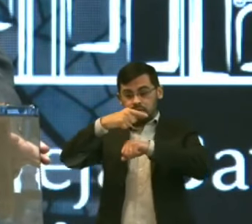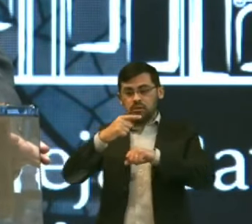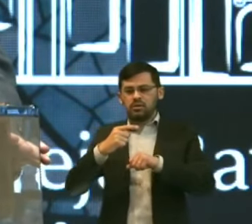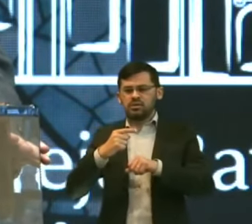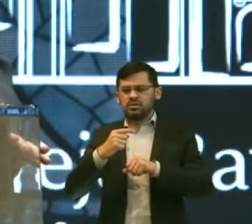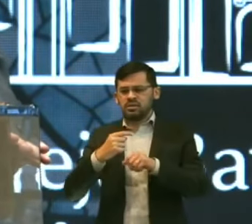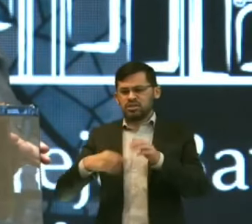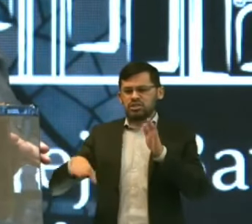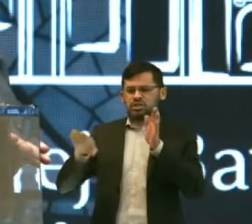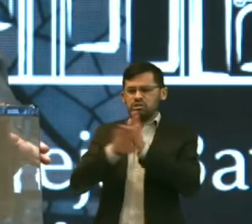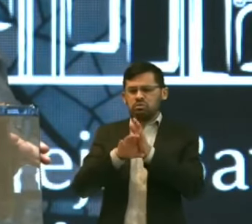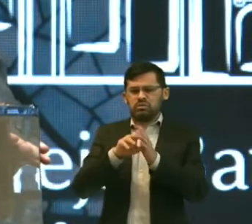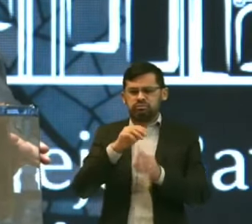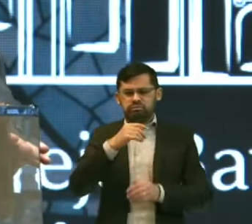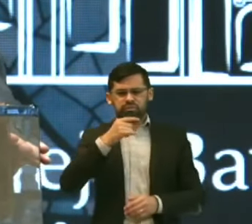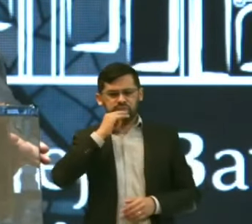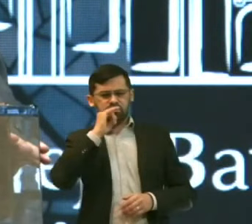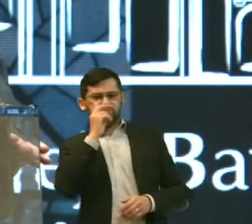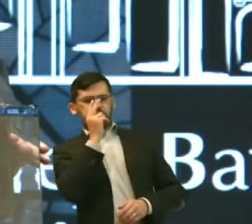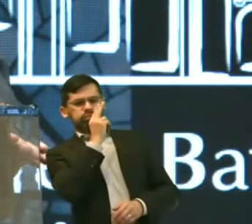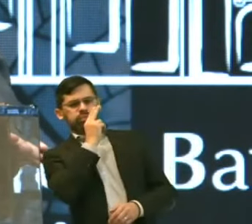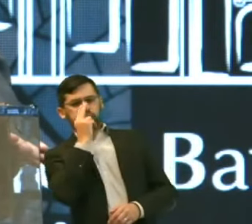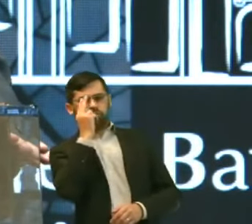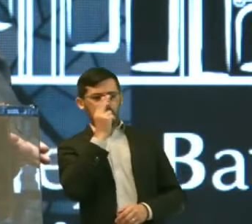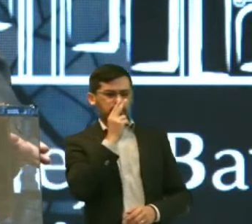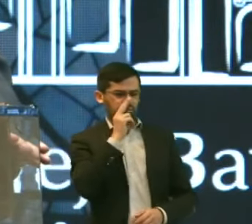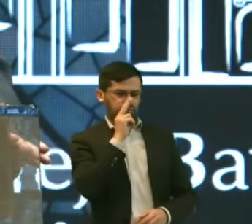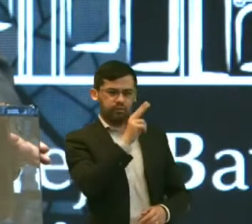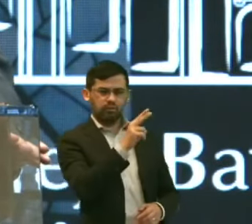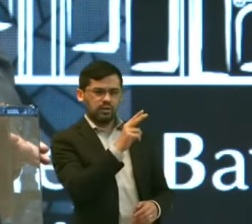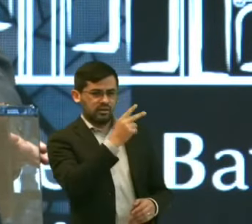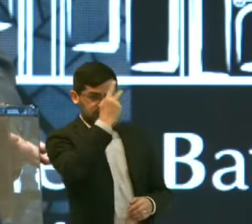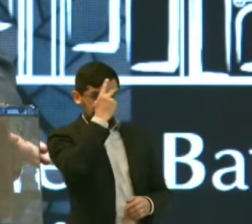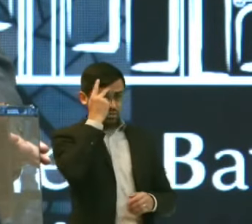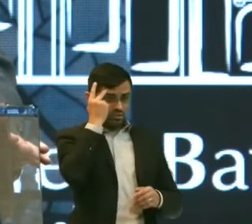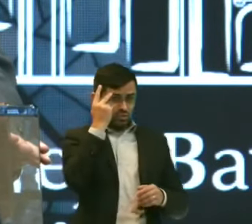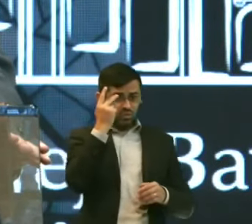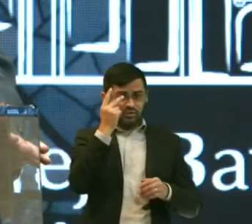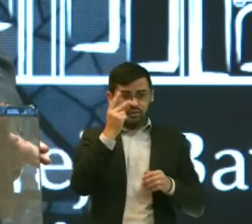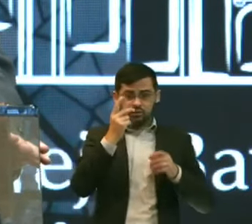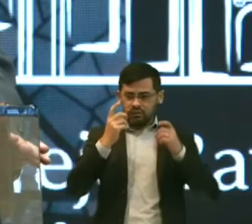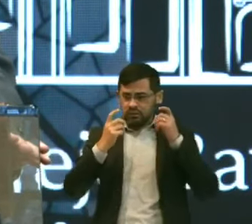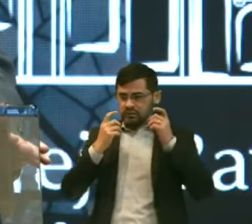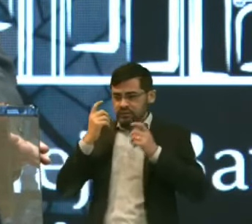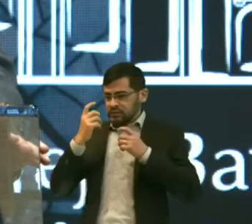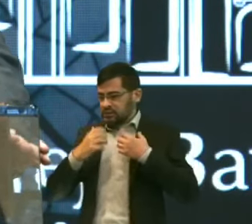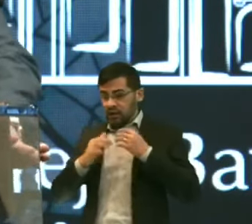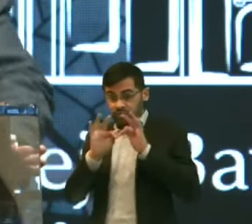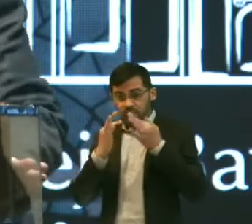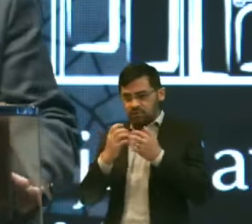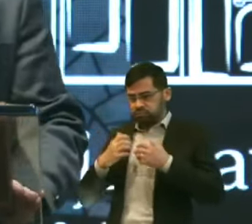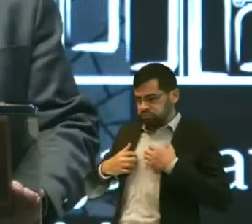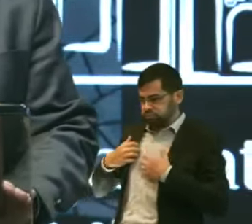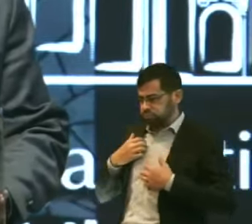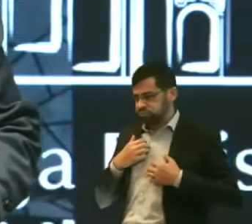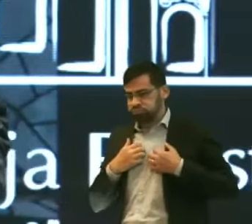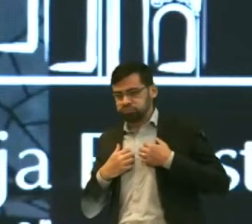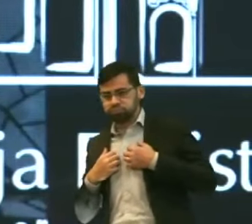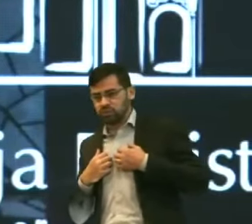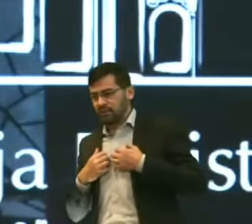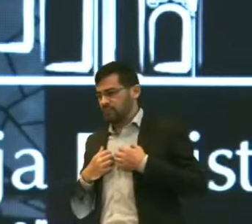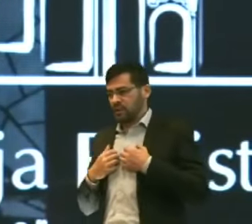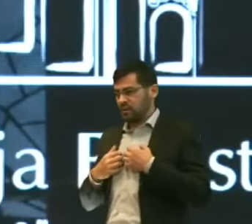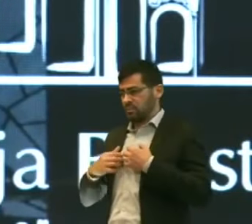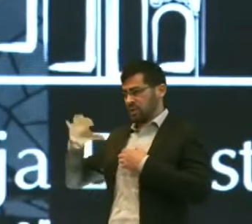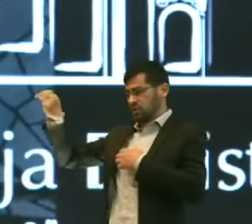bêbado Eu percebi Um movimento Naquela casa Todo mundo Preocupado Angustiado Então foram Pela porta do